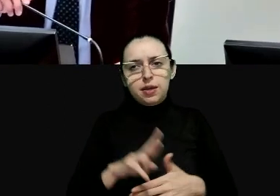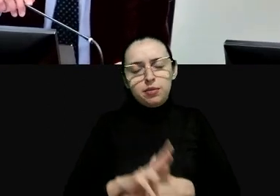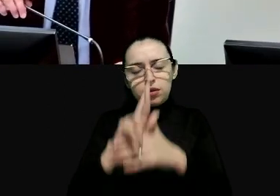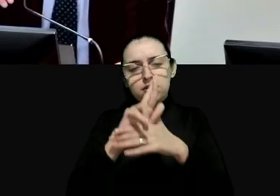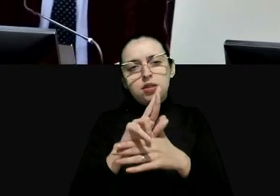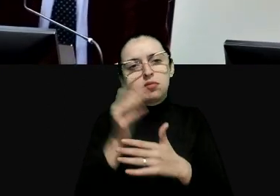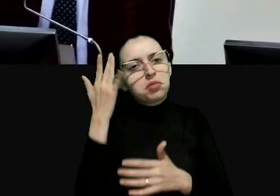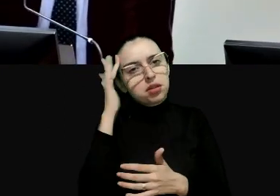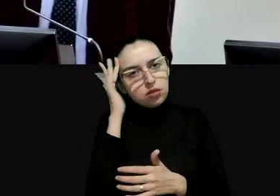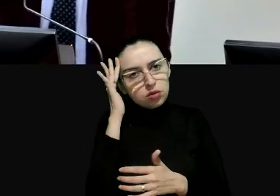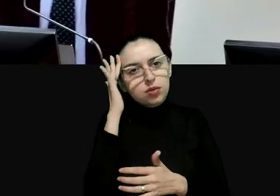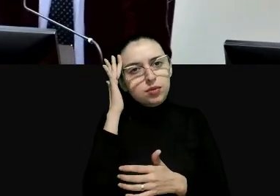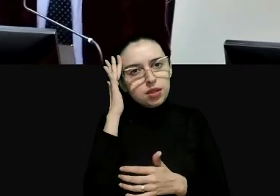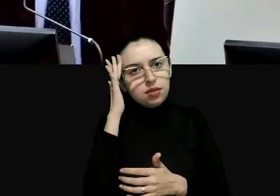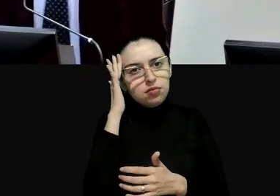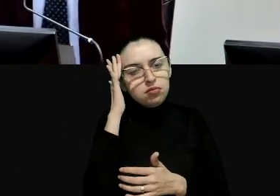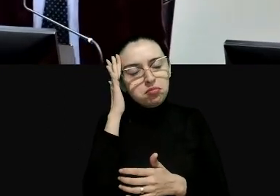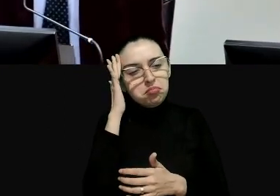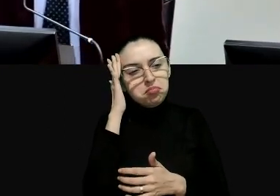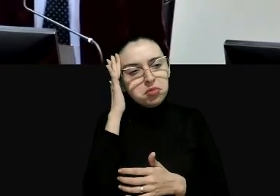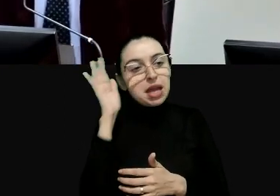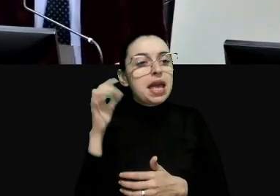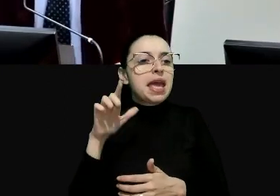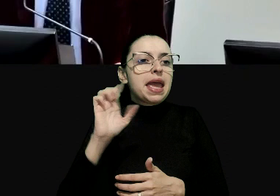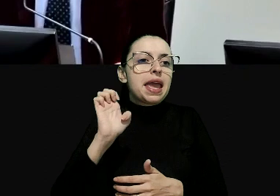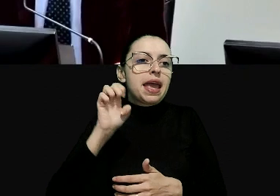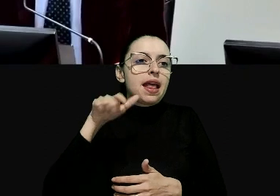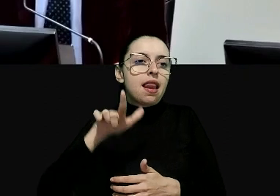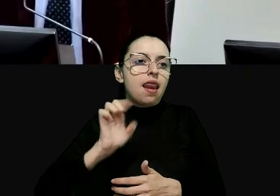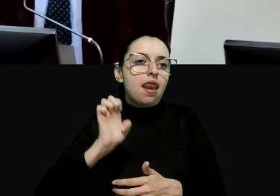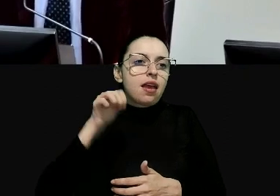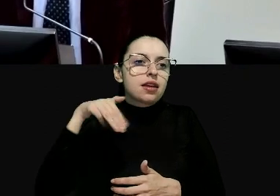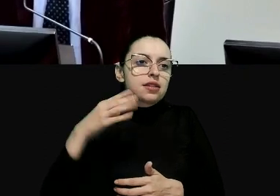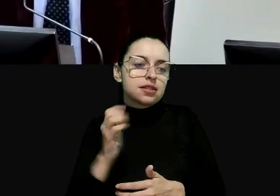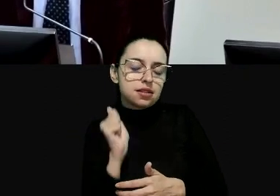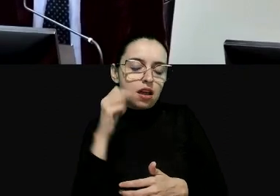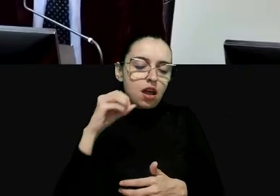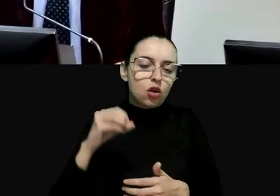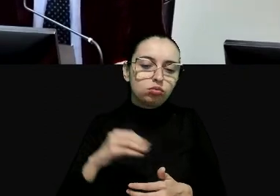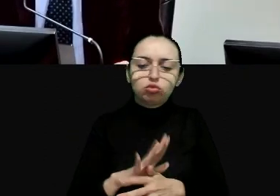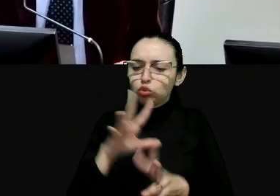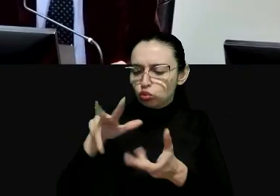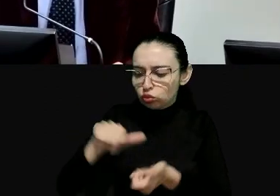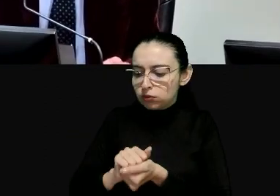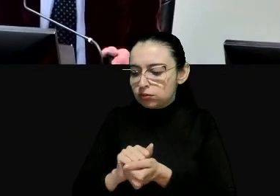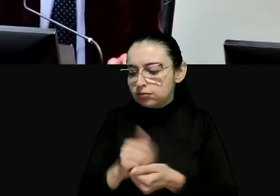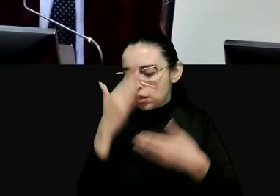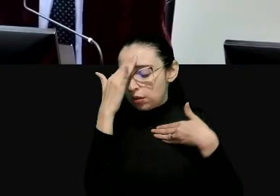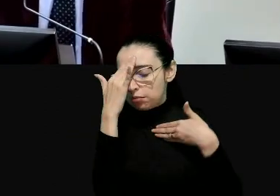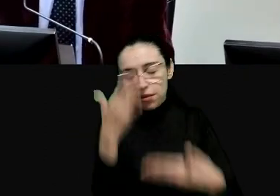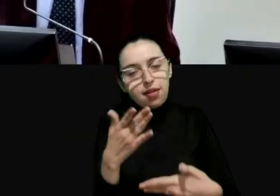que eu acho que dá uma leção para todo o mundo. Muito obrigado pela sua atenção.